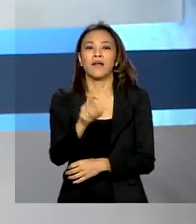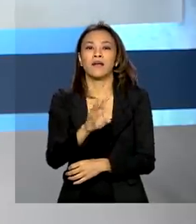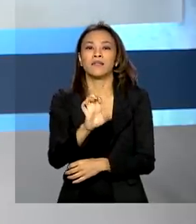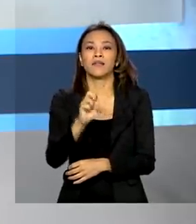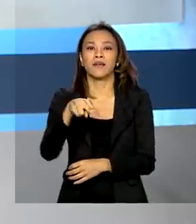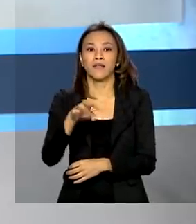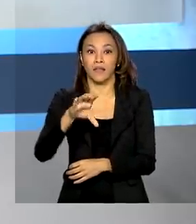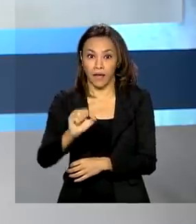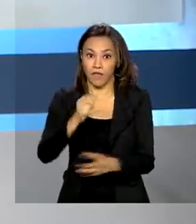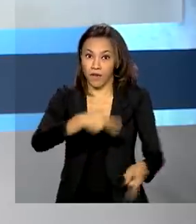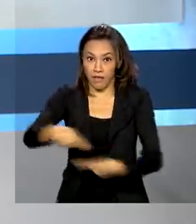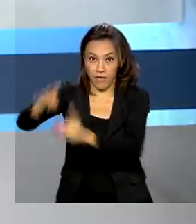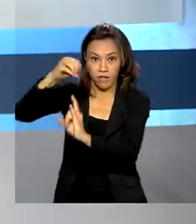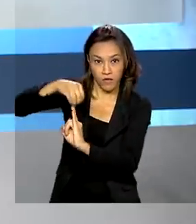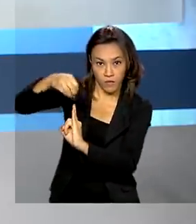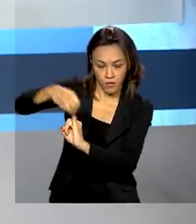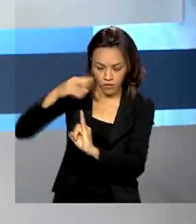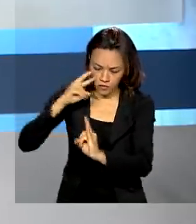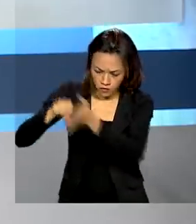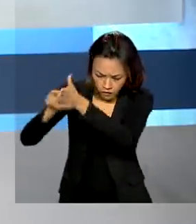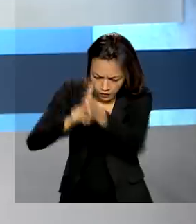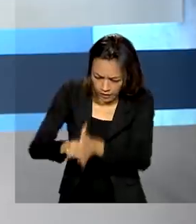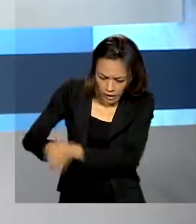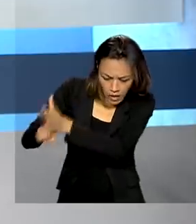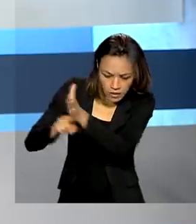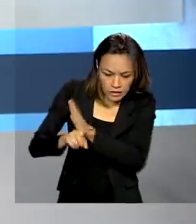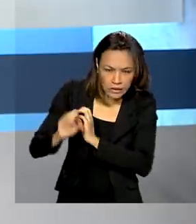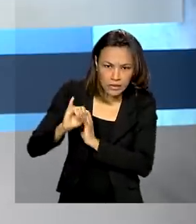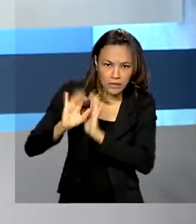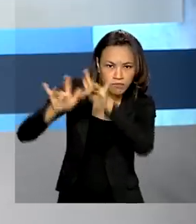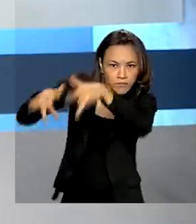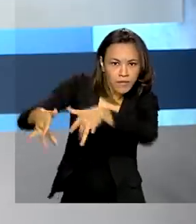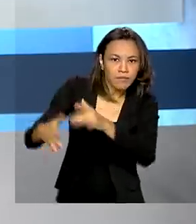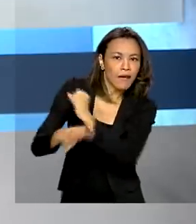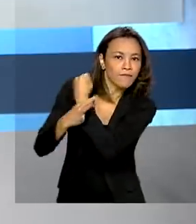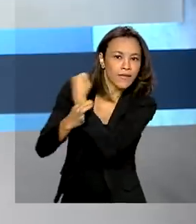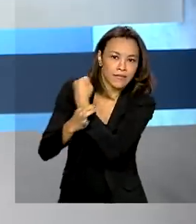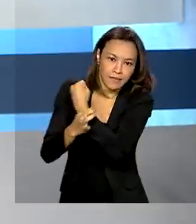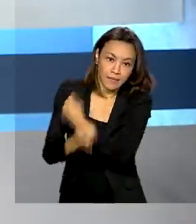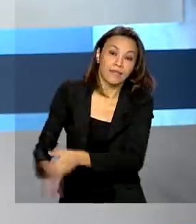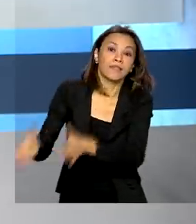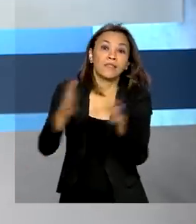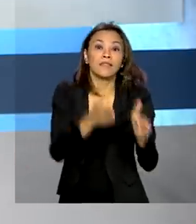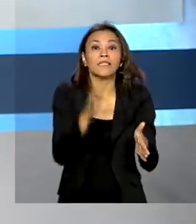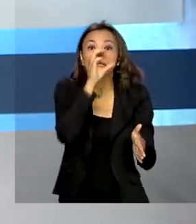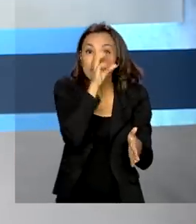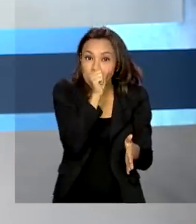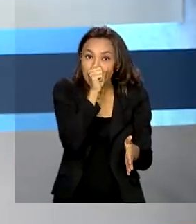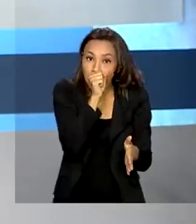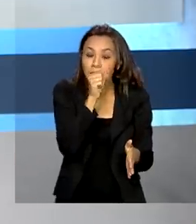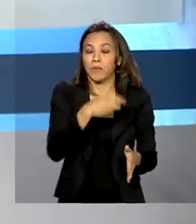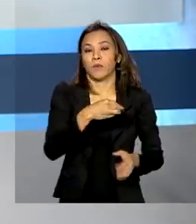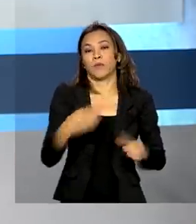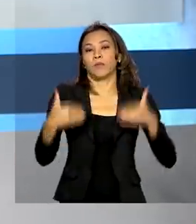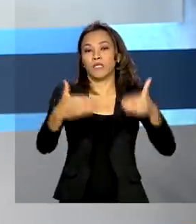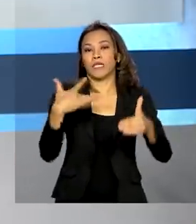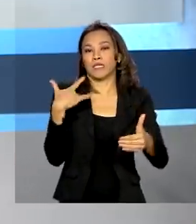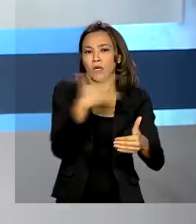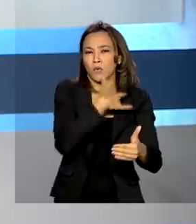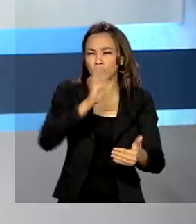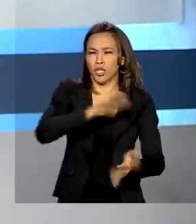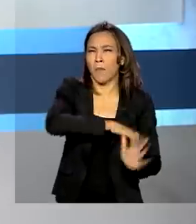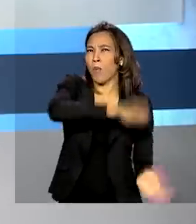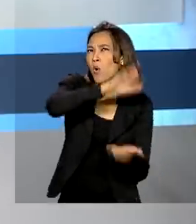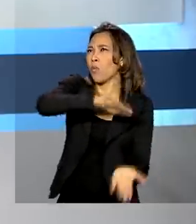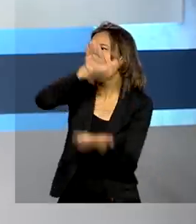Lá foi feita uma análise para checar a segurança da vacina. E já no sábado, o Ministério da Saúde começou a distribuição em todo o país.